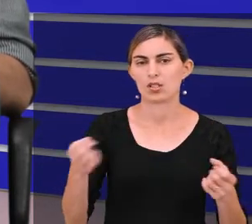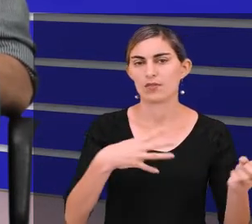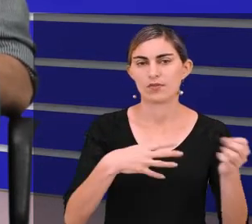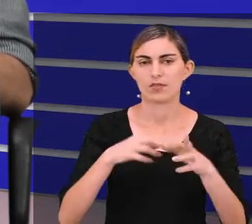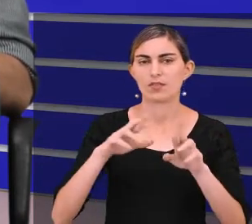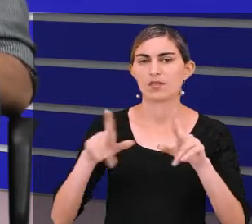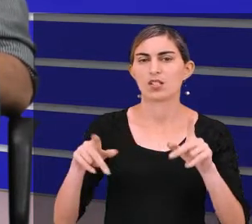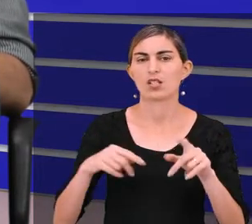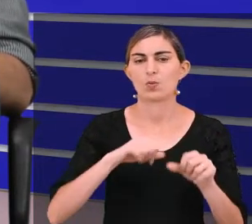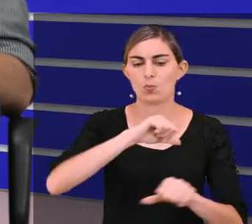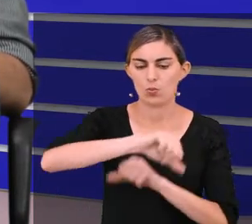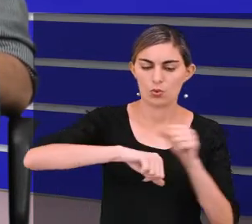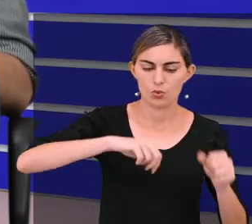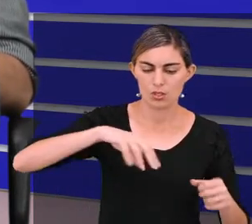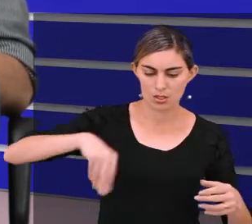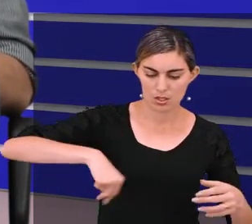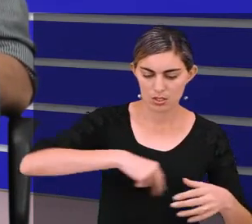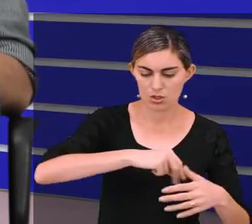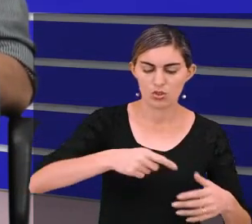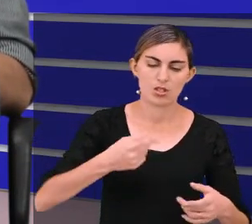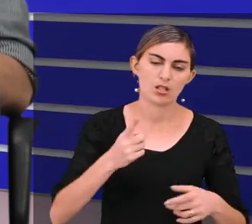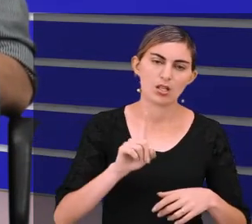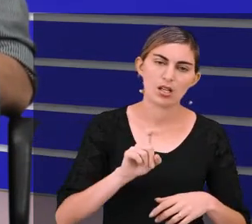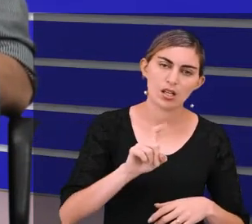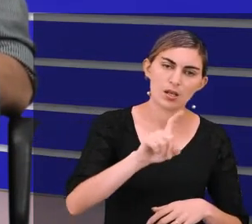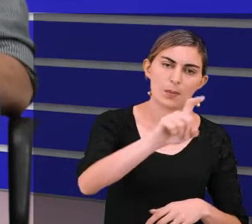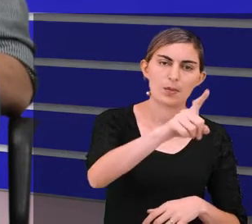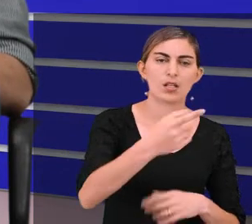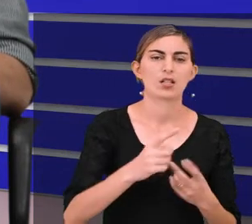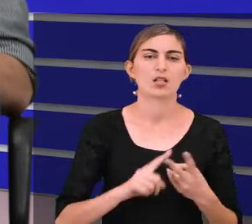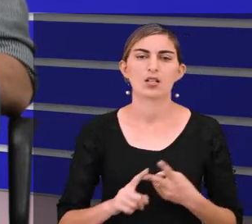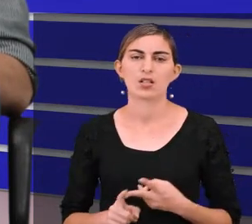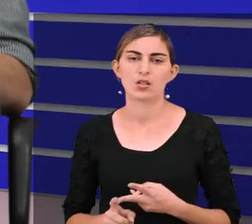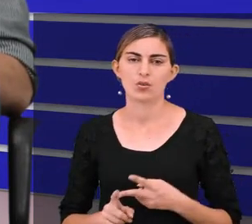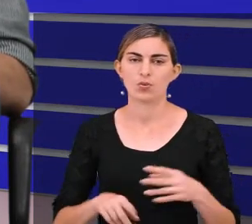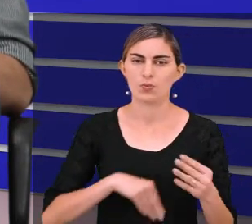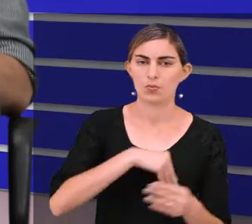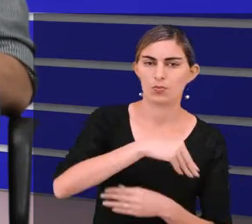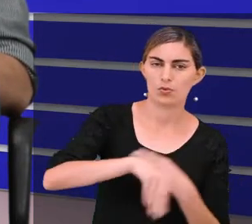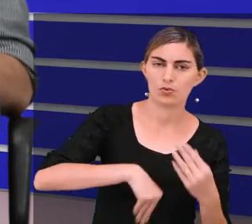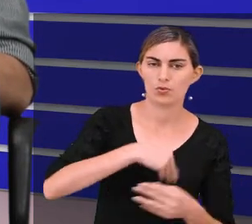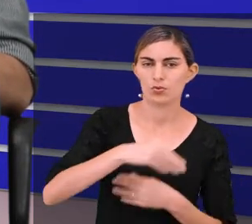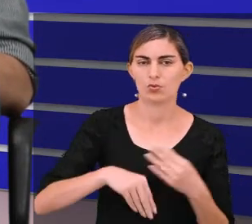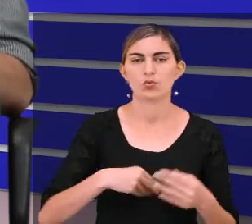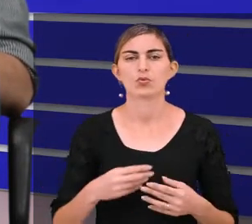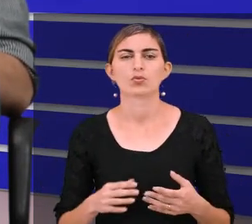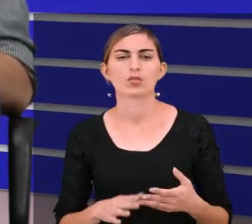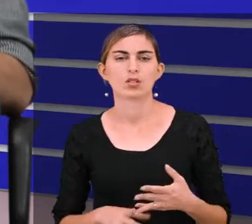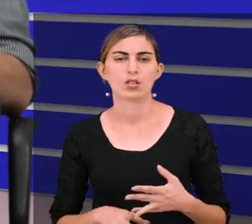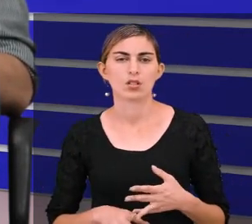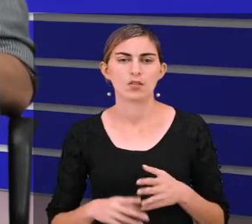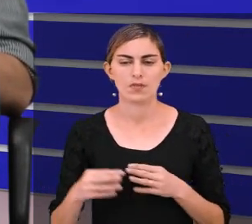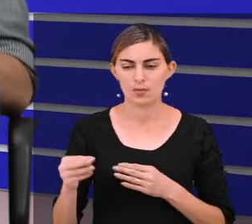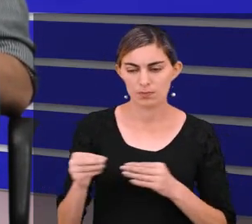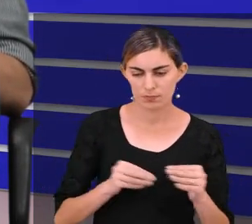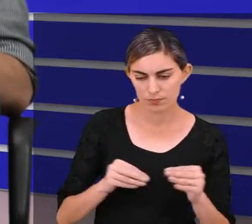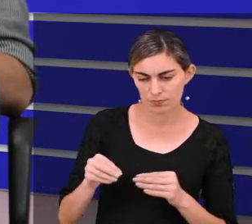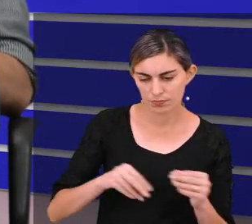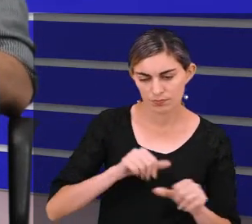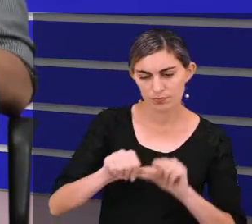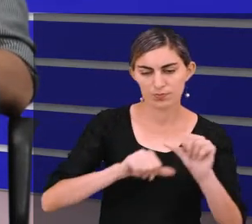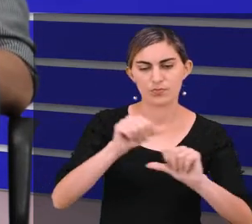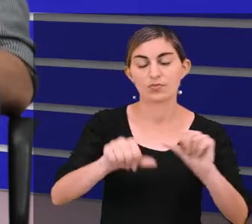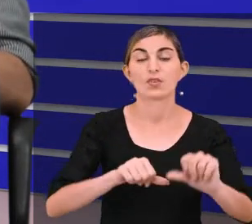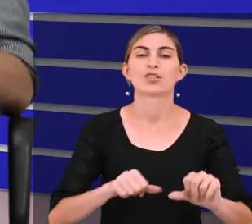Você muda um recheio, bota um recheio com camarão, com bacalhau, com frango, com presunto, com quatro queijos. Qualquer recheio que você